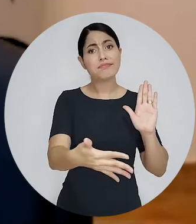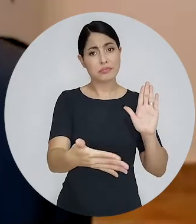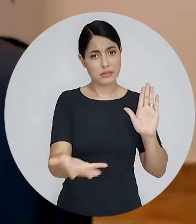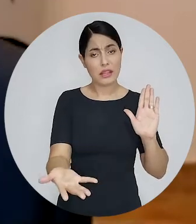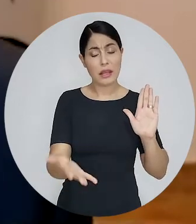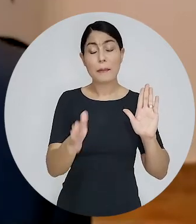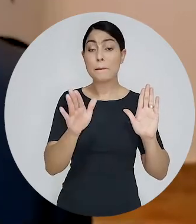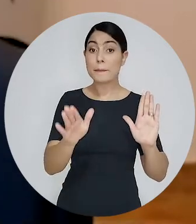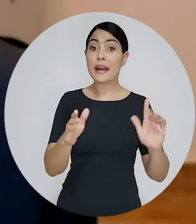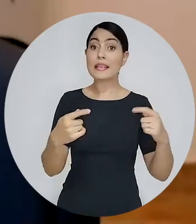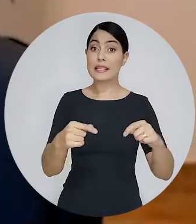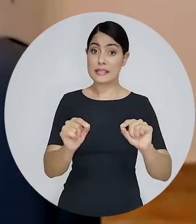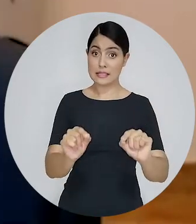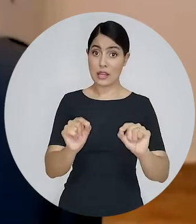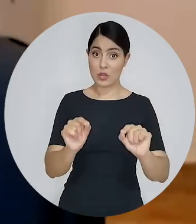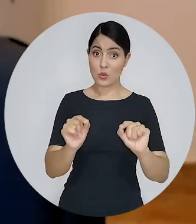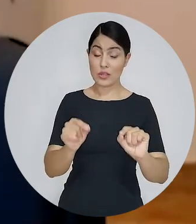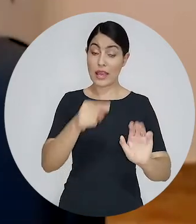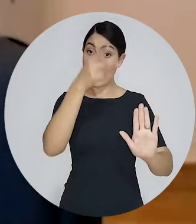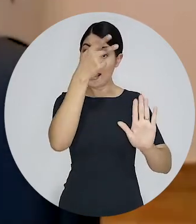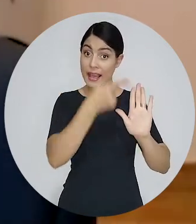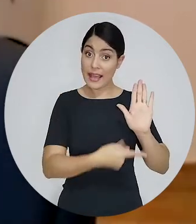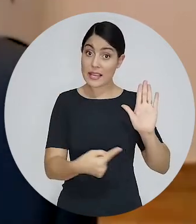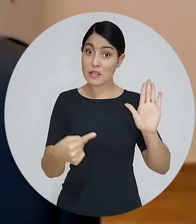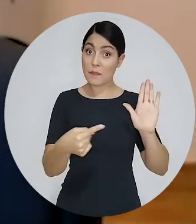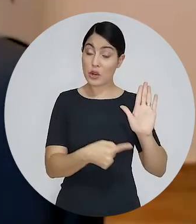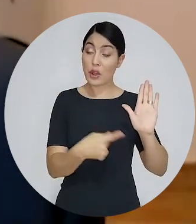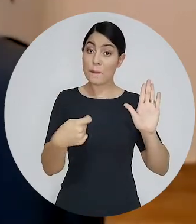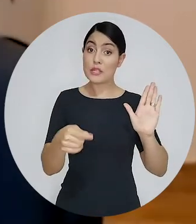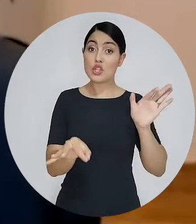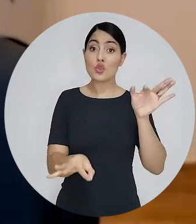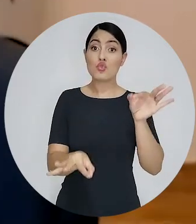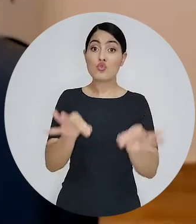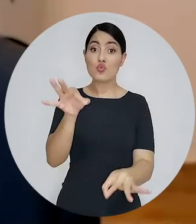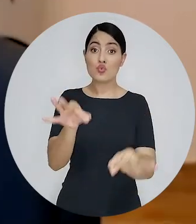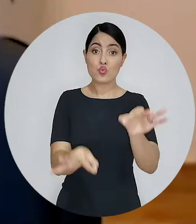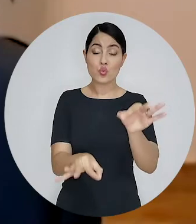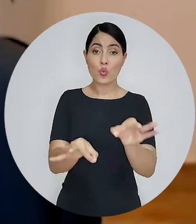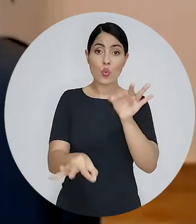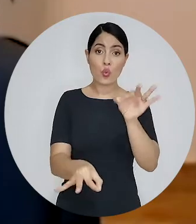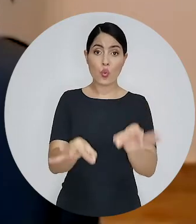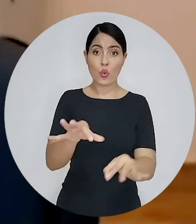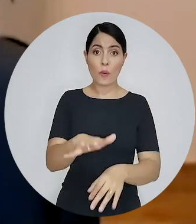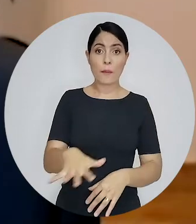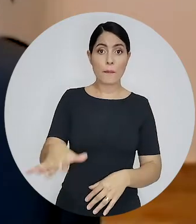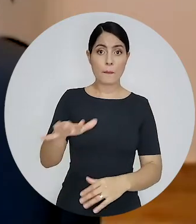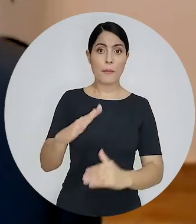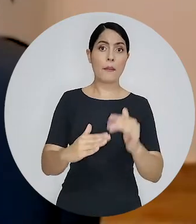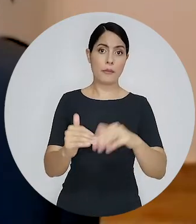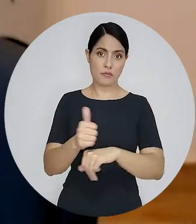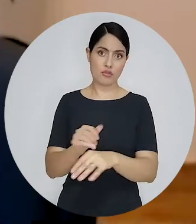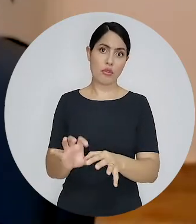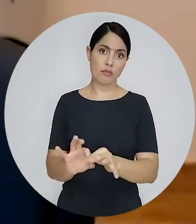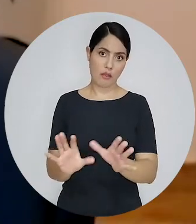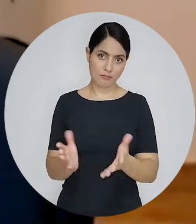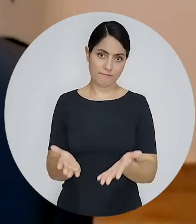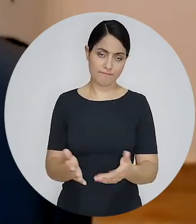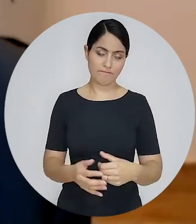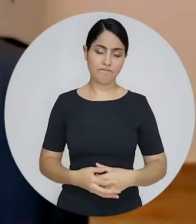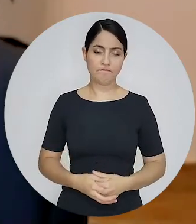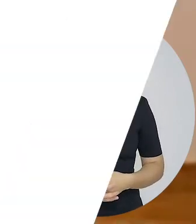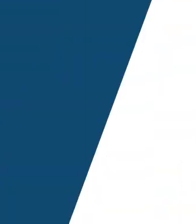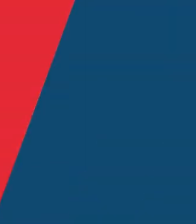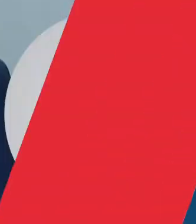siga adiante e faça desse projeto algo mais justo e simples para o profissional